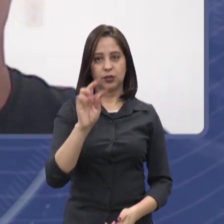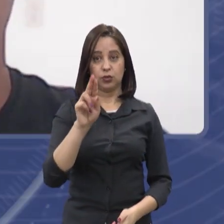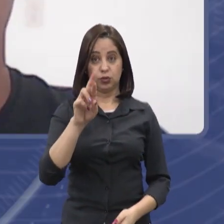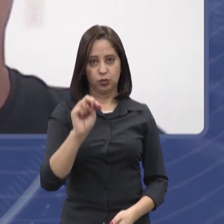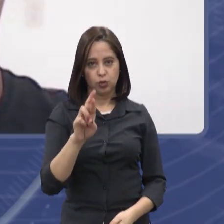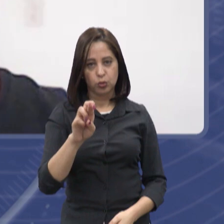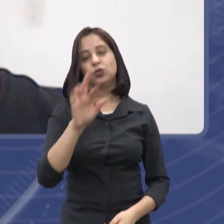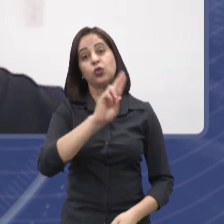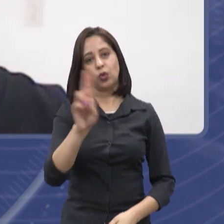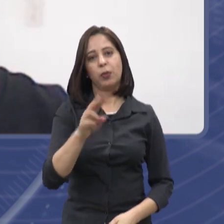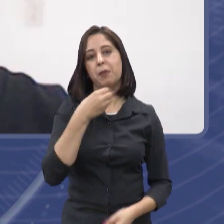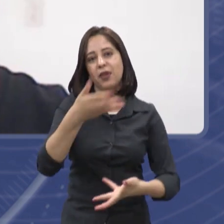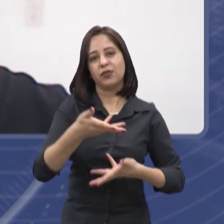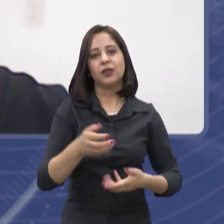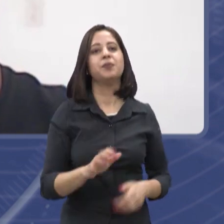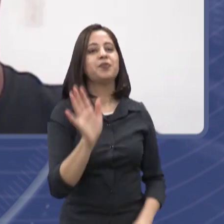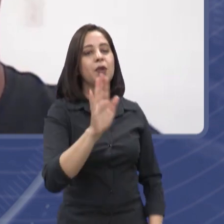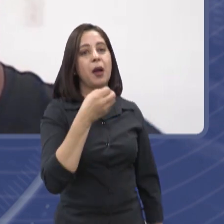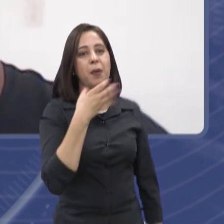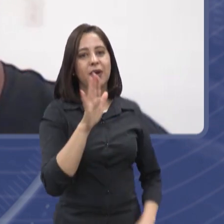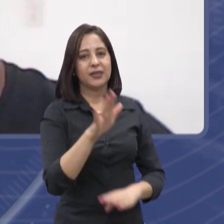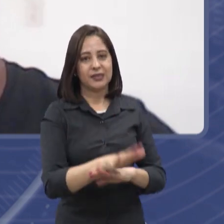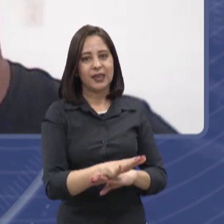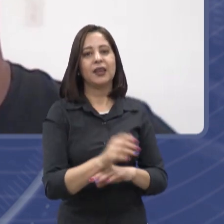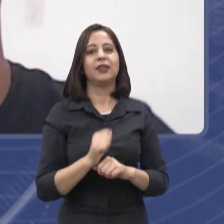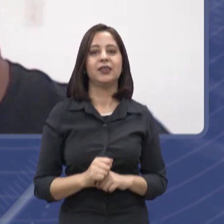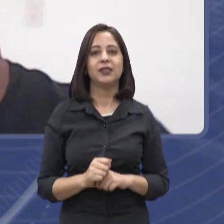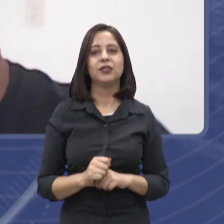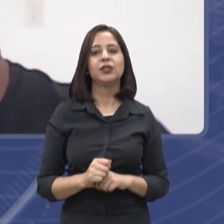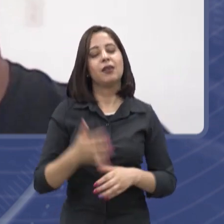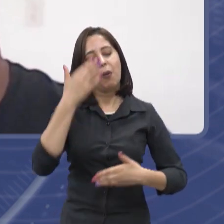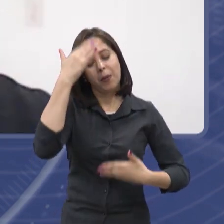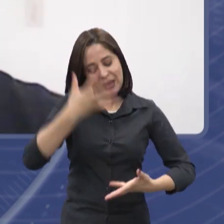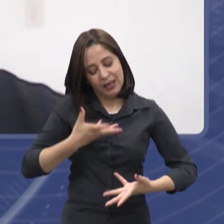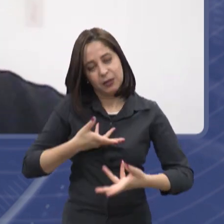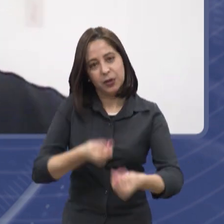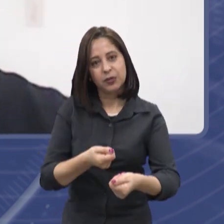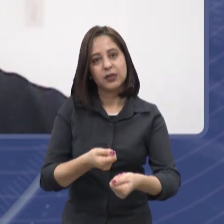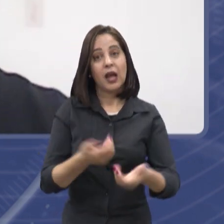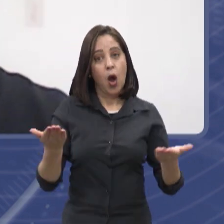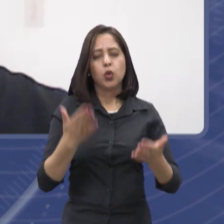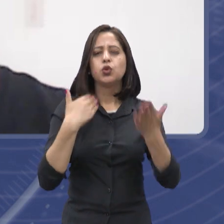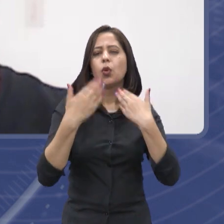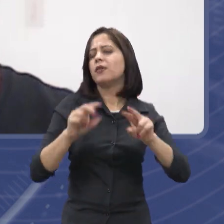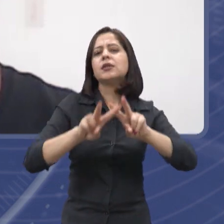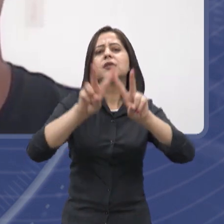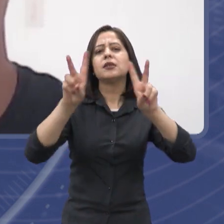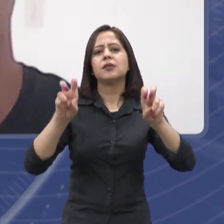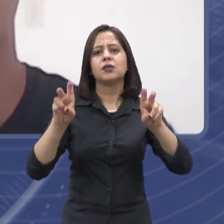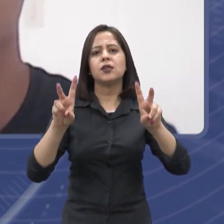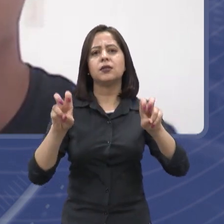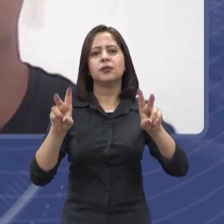Olá, pessoal. Boa tarde a todos. Agradeço o convite. Estou aqui para conversar com vocês um pouquinho sobre os